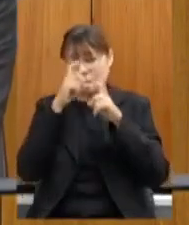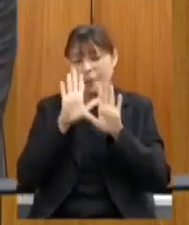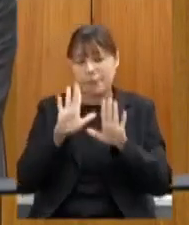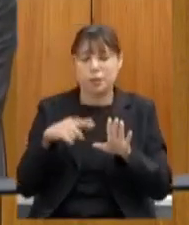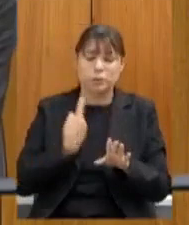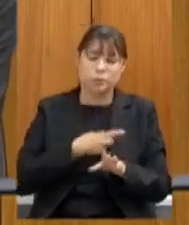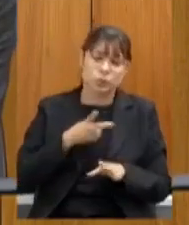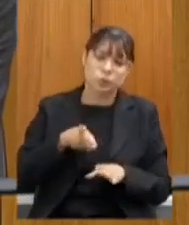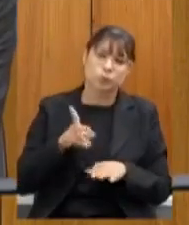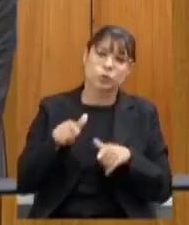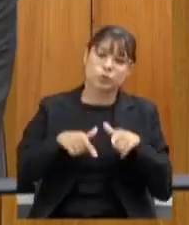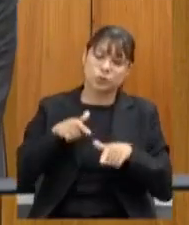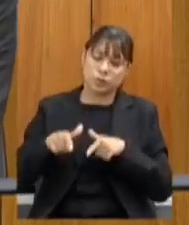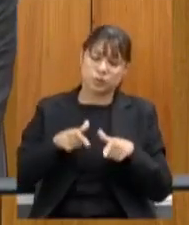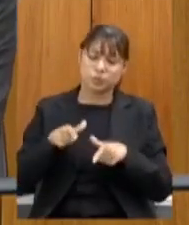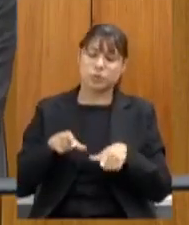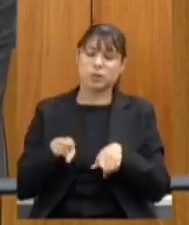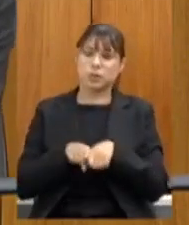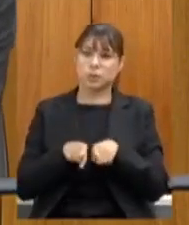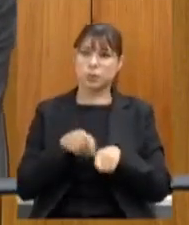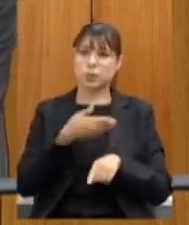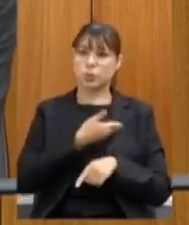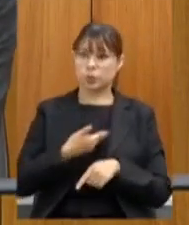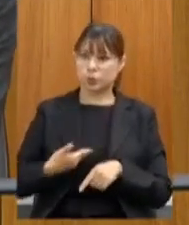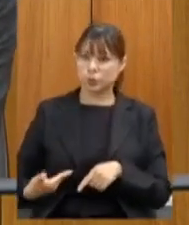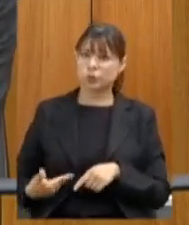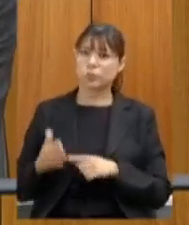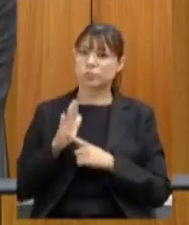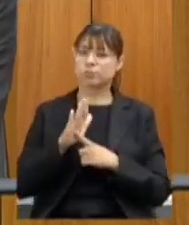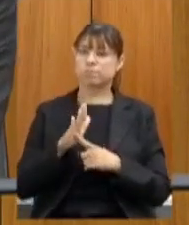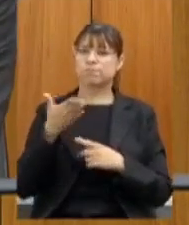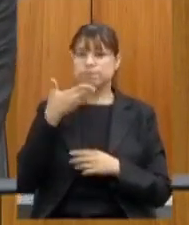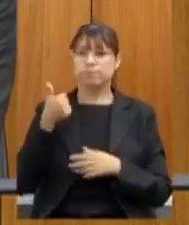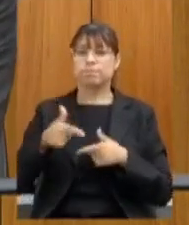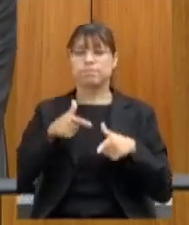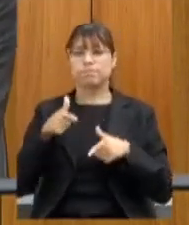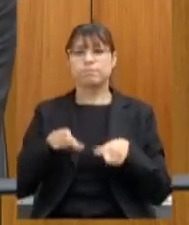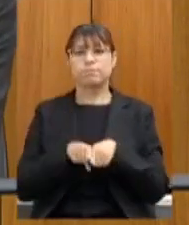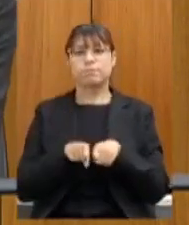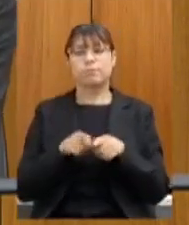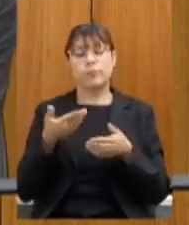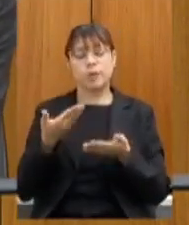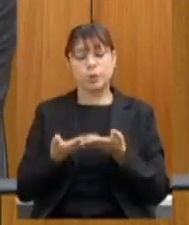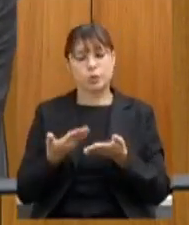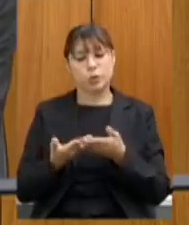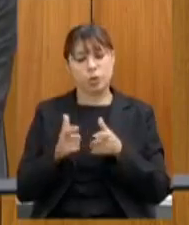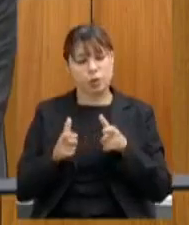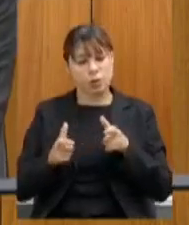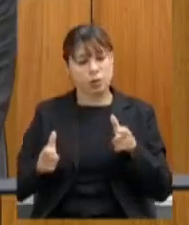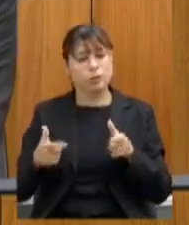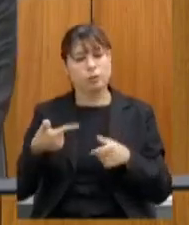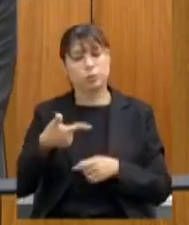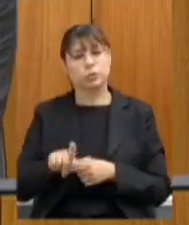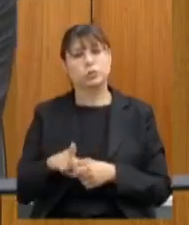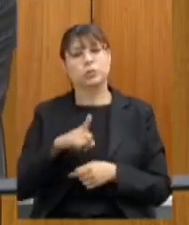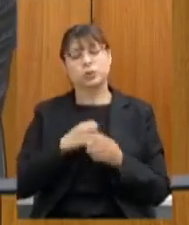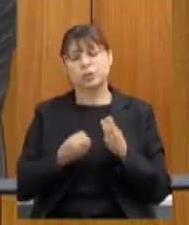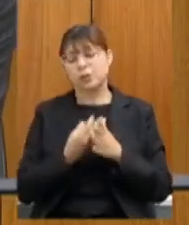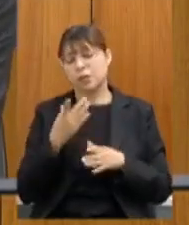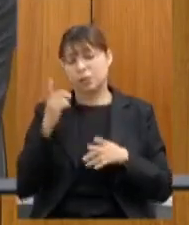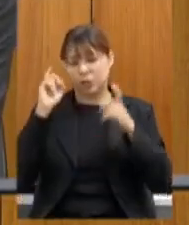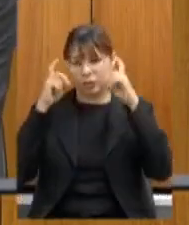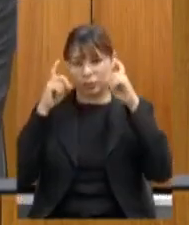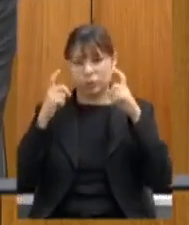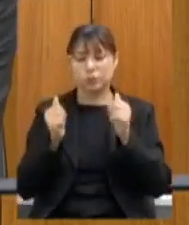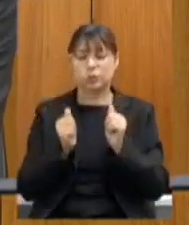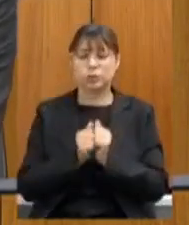continuamos esse trabalho aí o governo tem feito melhor as escolas estão crescendo novamente tiveram aí várias reuniões